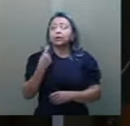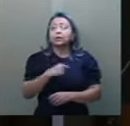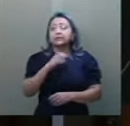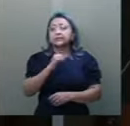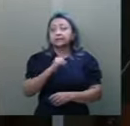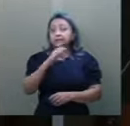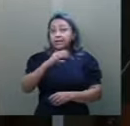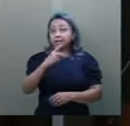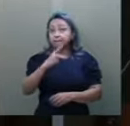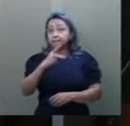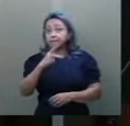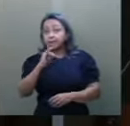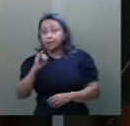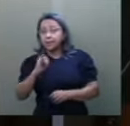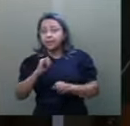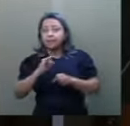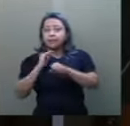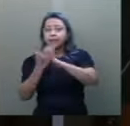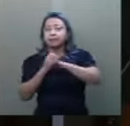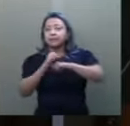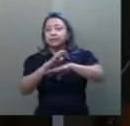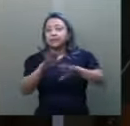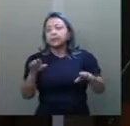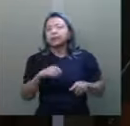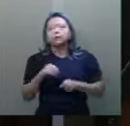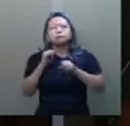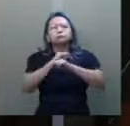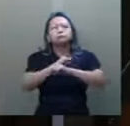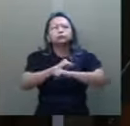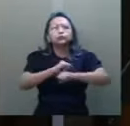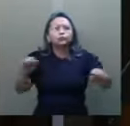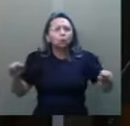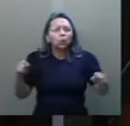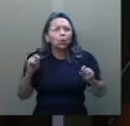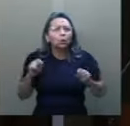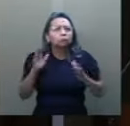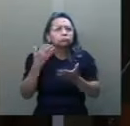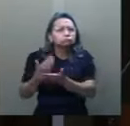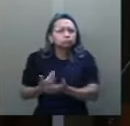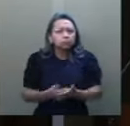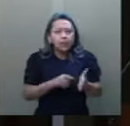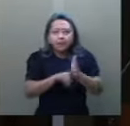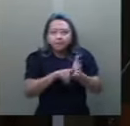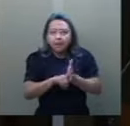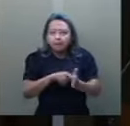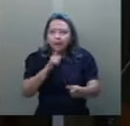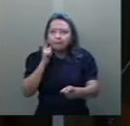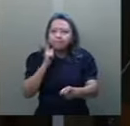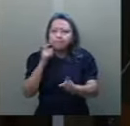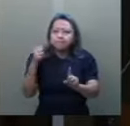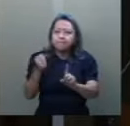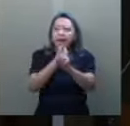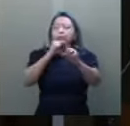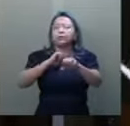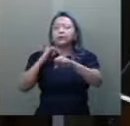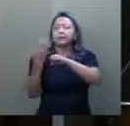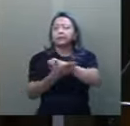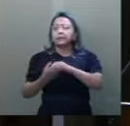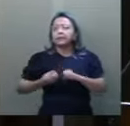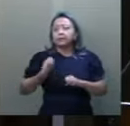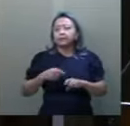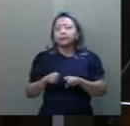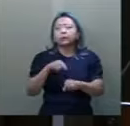pandemia, a revista Lancet, divulgou um estudo sobre o impacto da pandemia na vida e no trabalho das